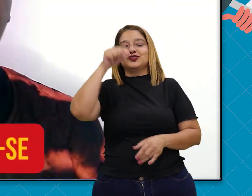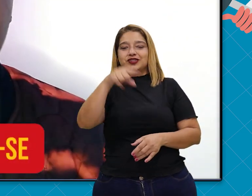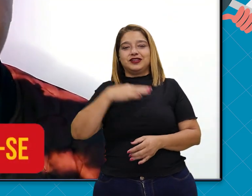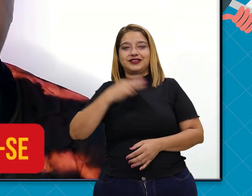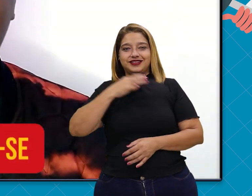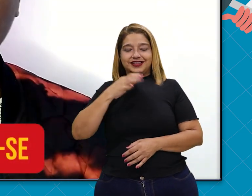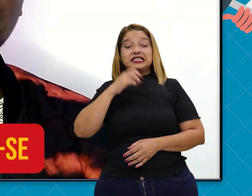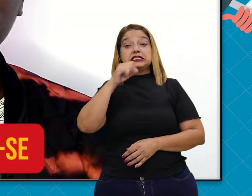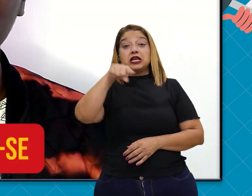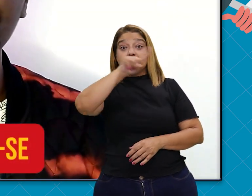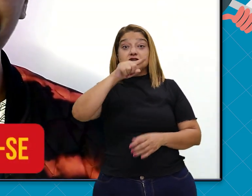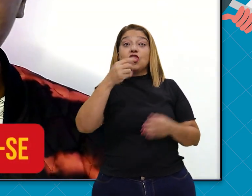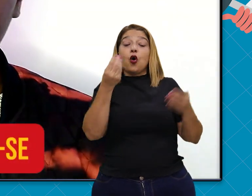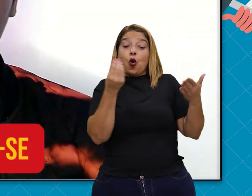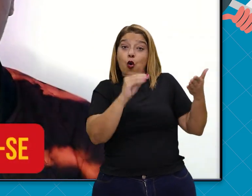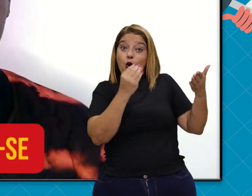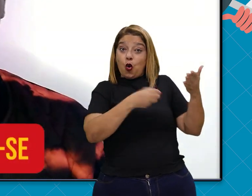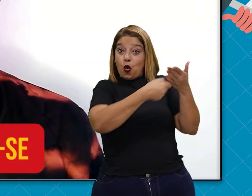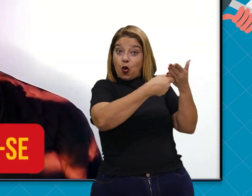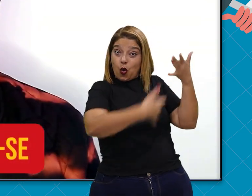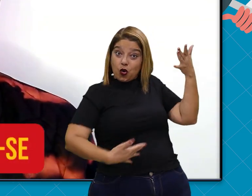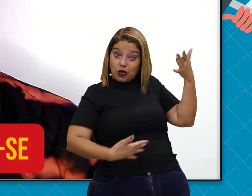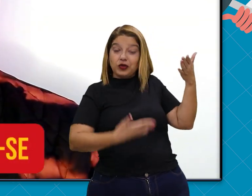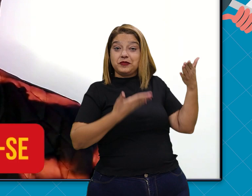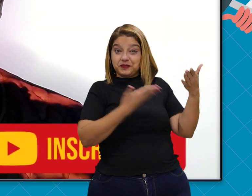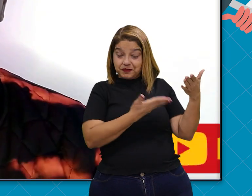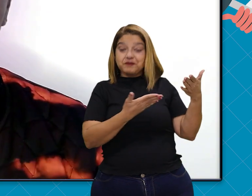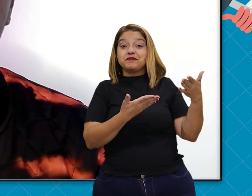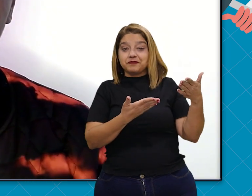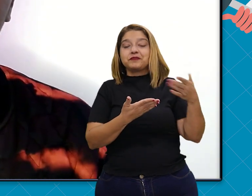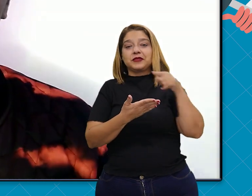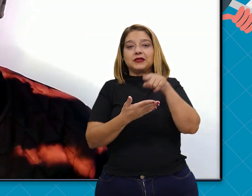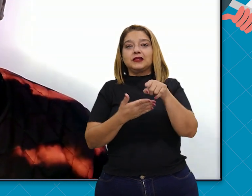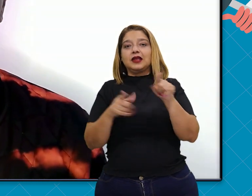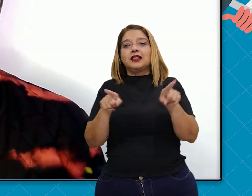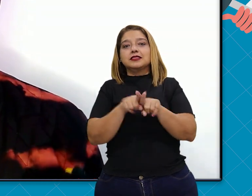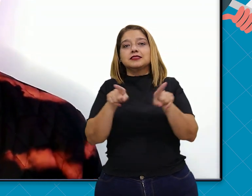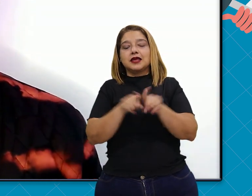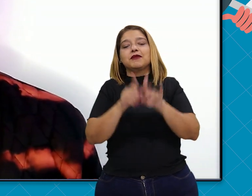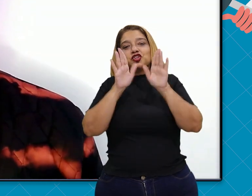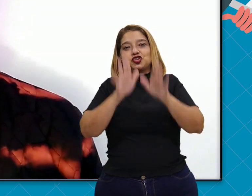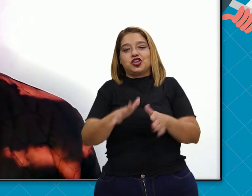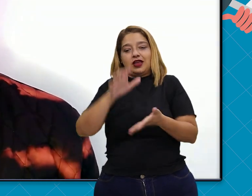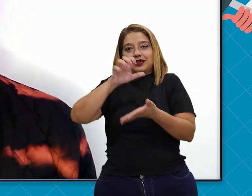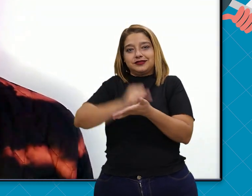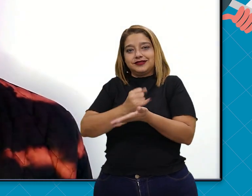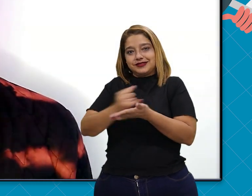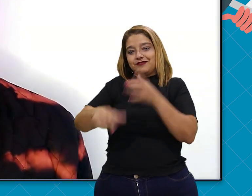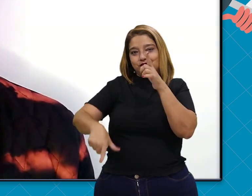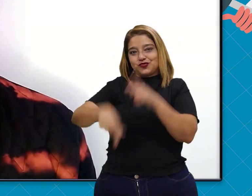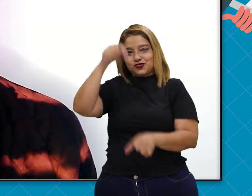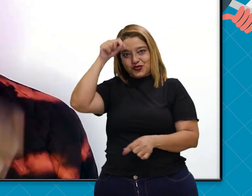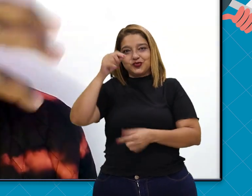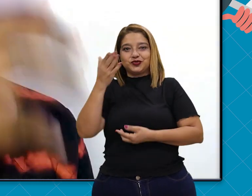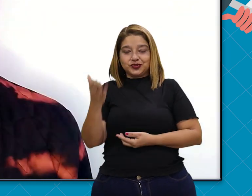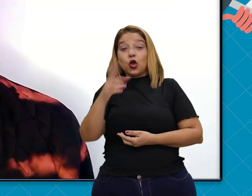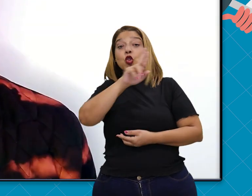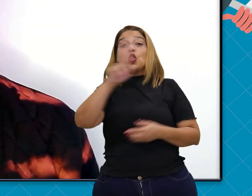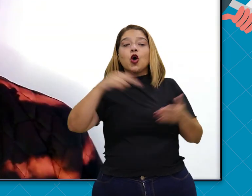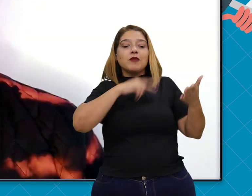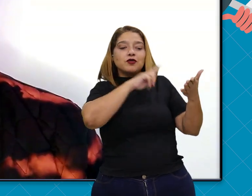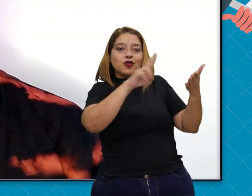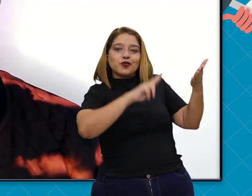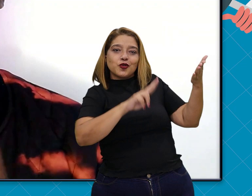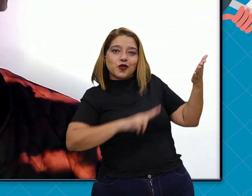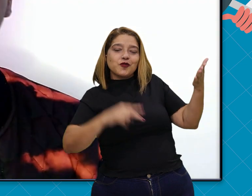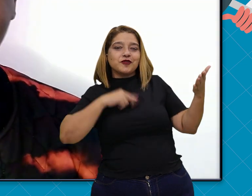E quem comentar nessa postagem lá na comunidade já está habilitada. E o sorteio será por aqueles